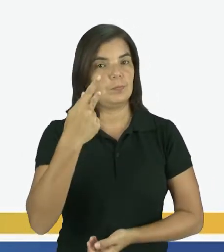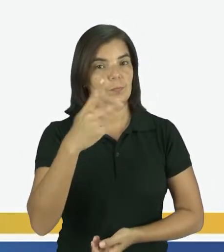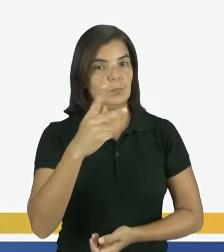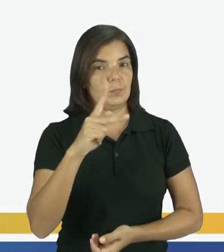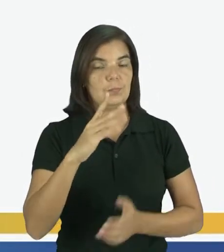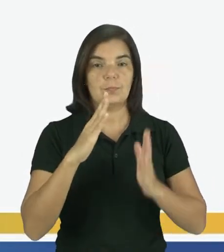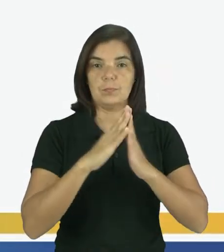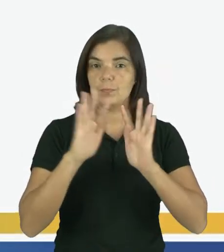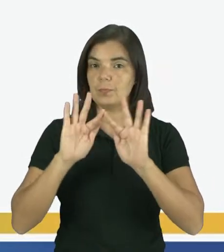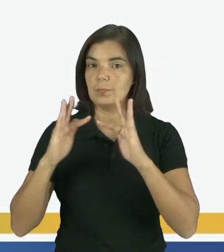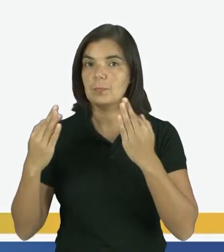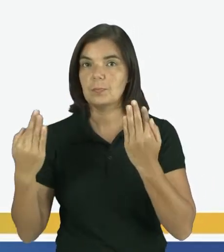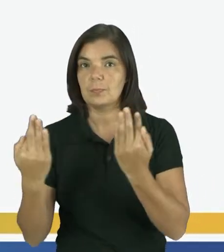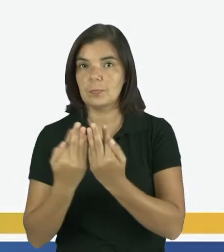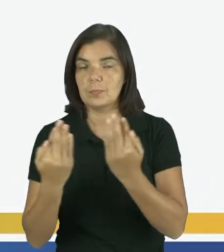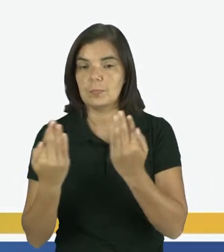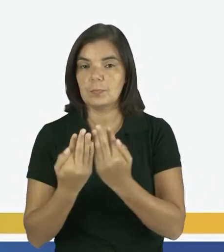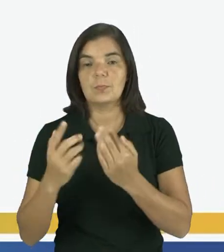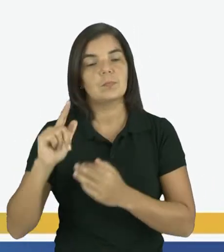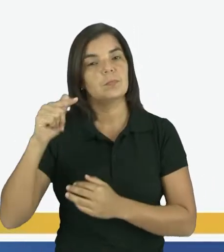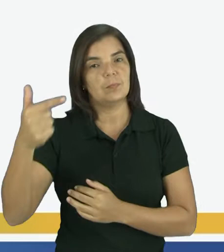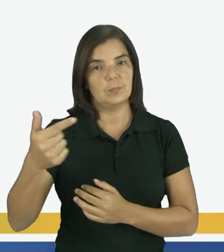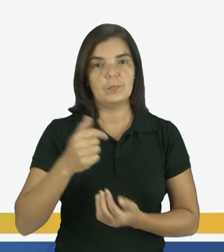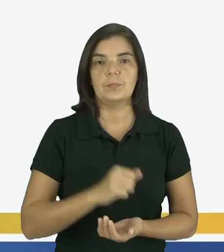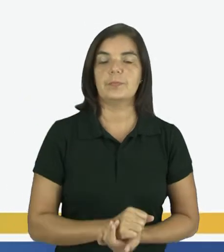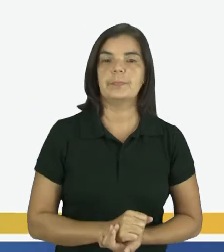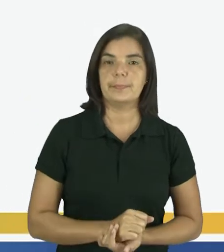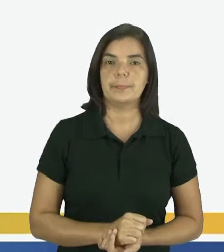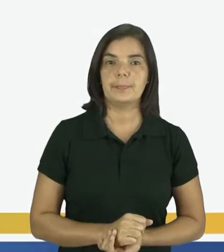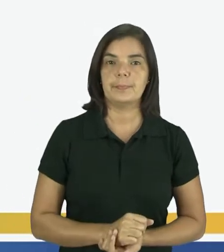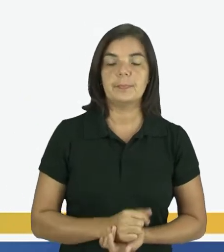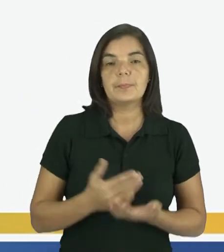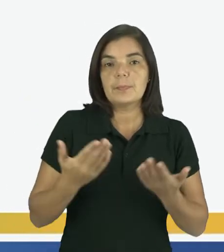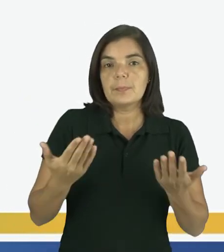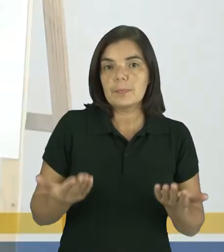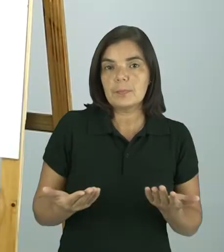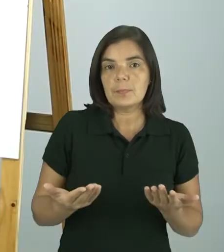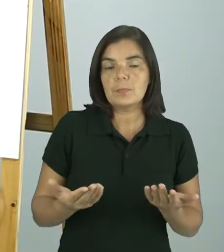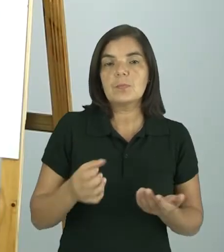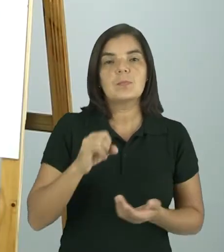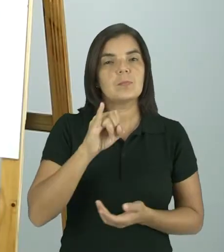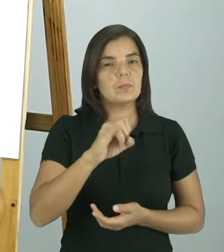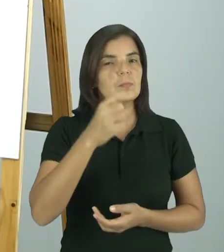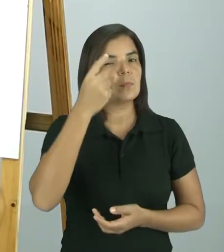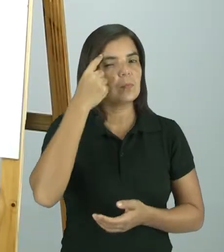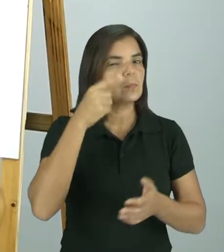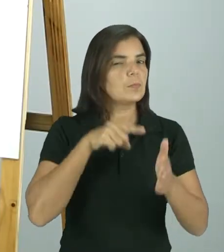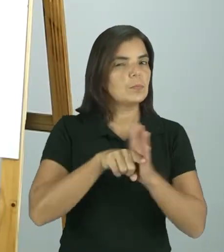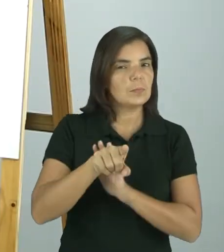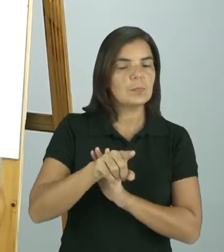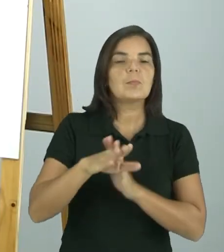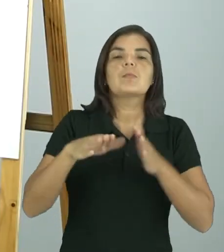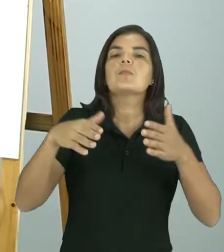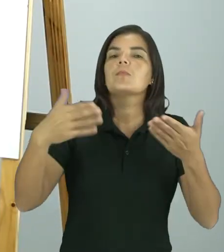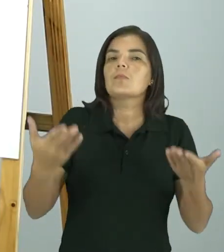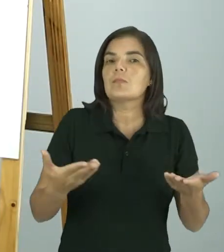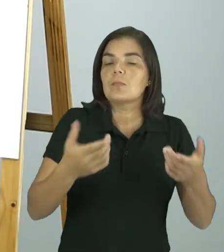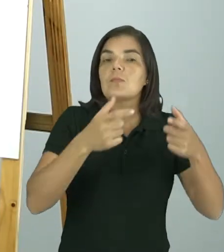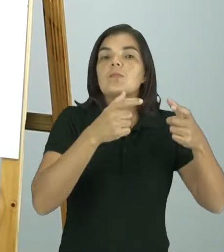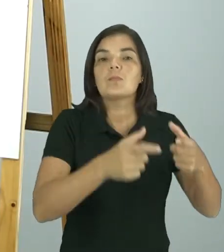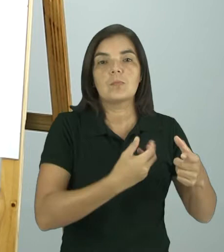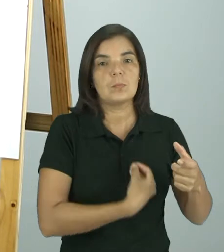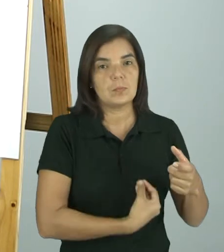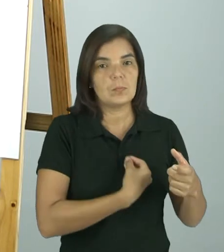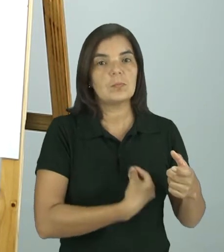a casa de seus familiares, entre outros. Então, se você perguntar qual o lugar que você